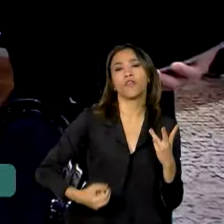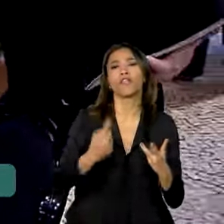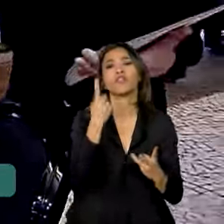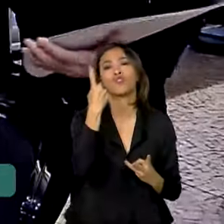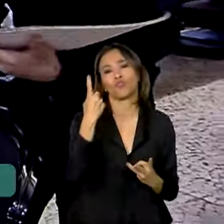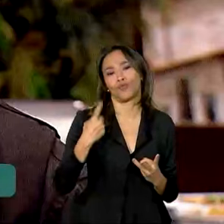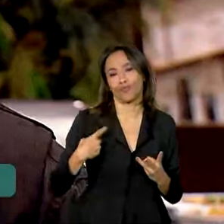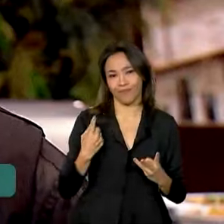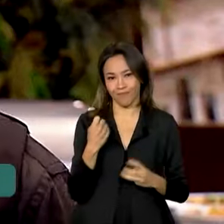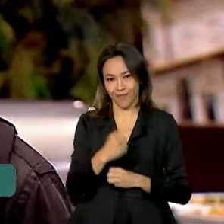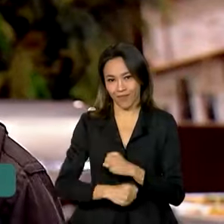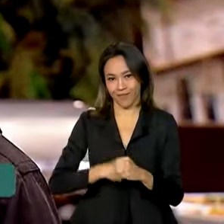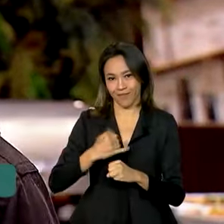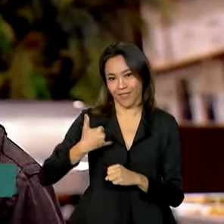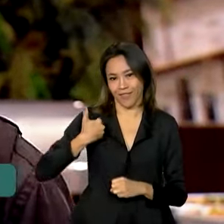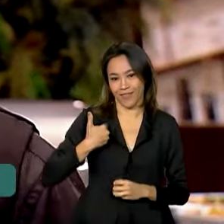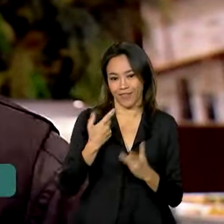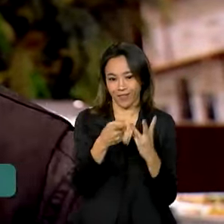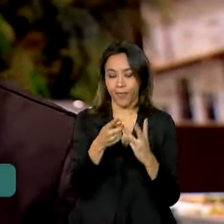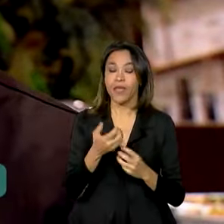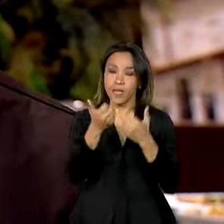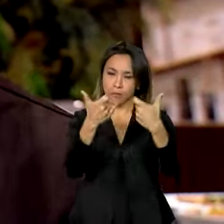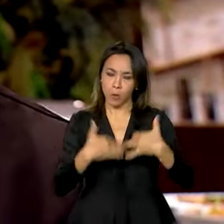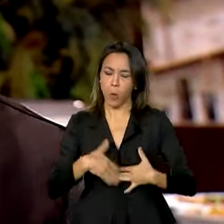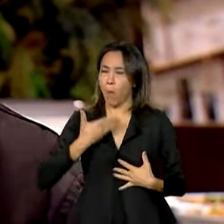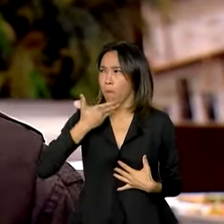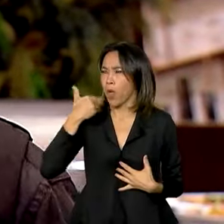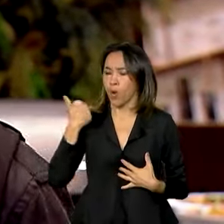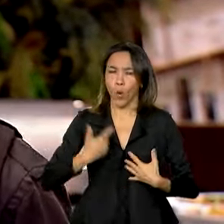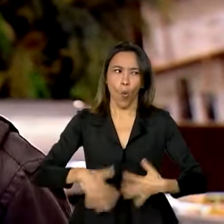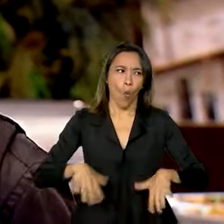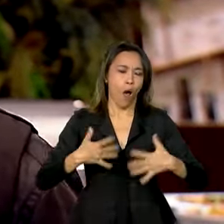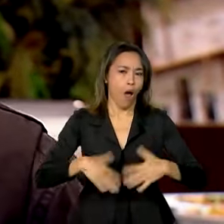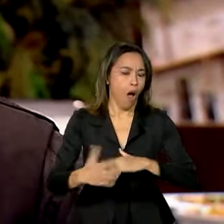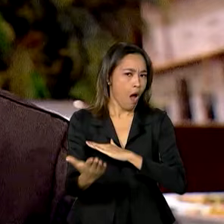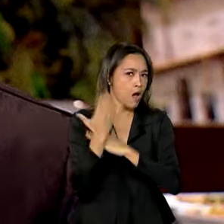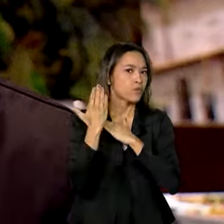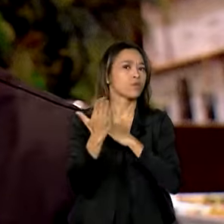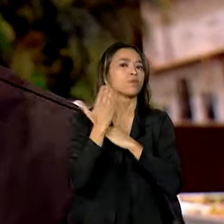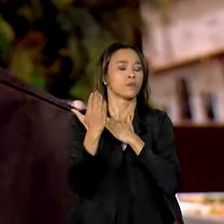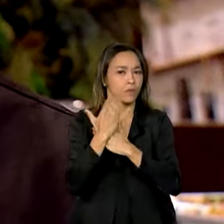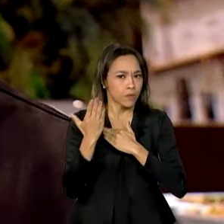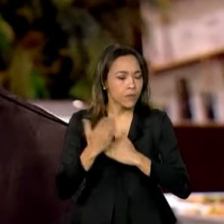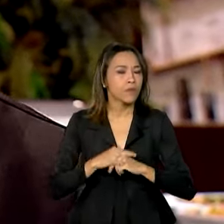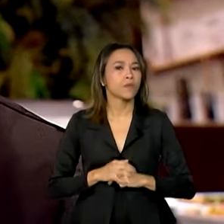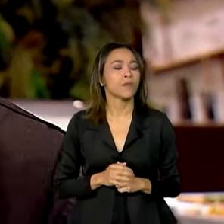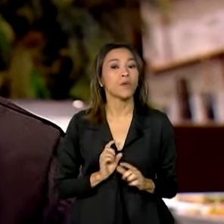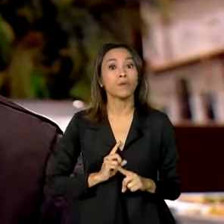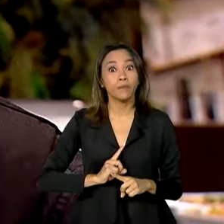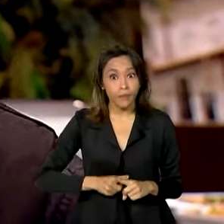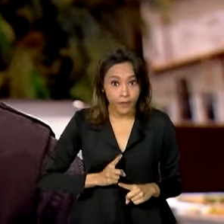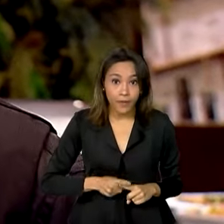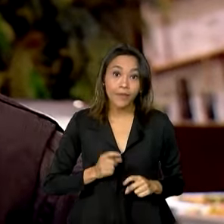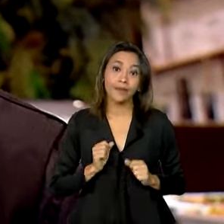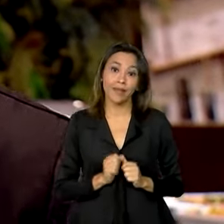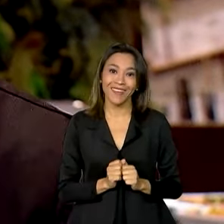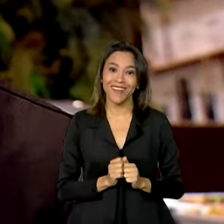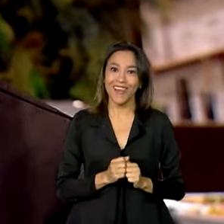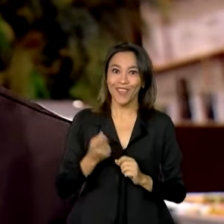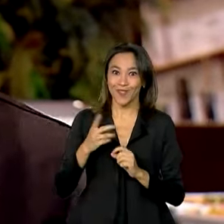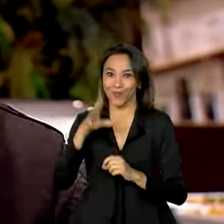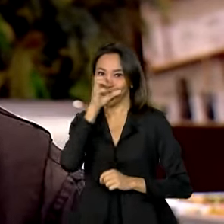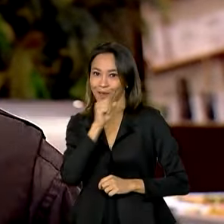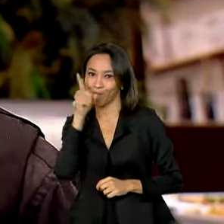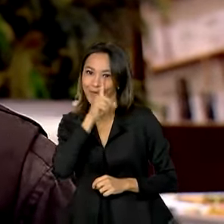de um ano. Melhorou bastante, ajudou muito, muito. E também tem aquele extra no final de